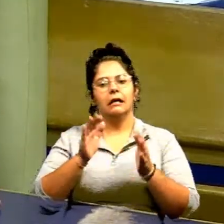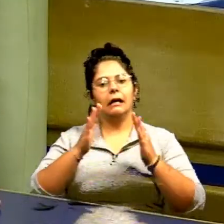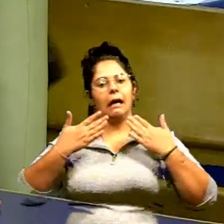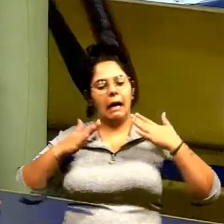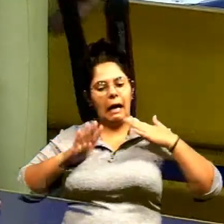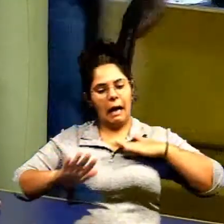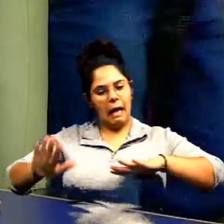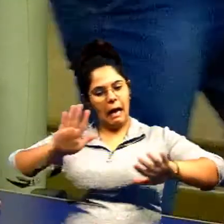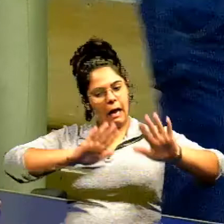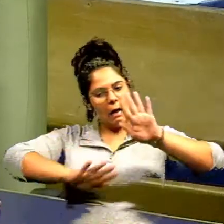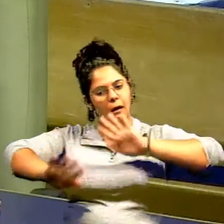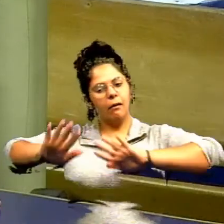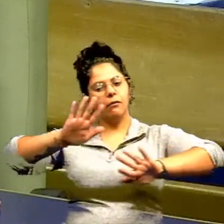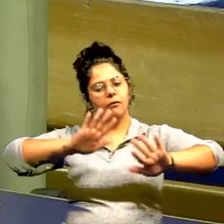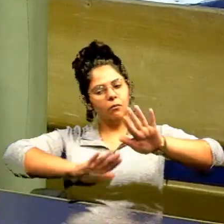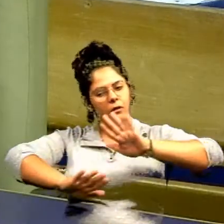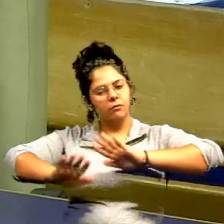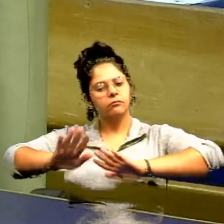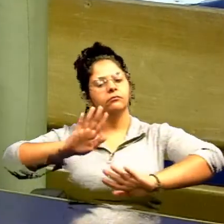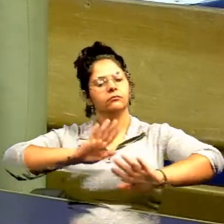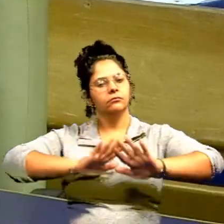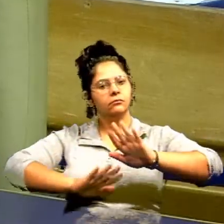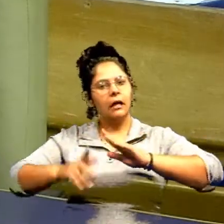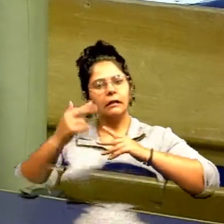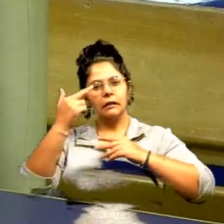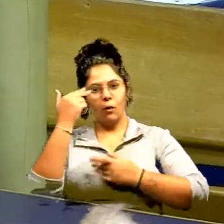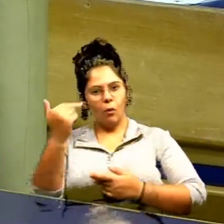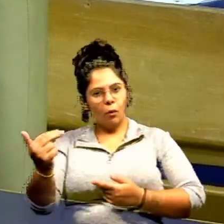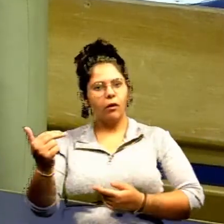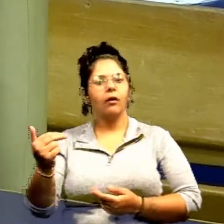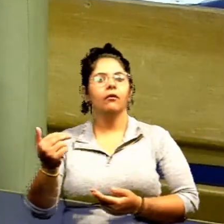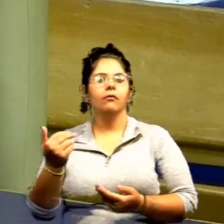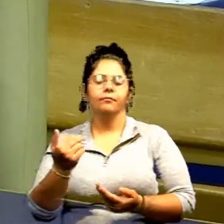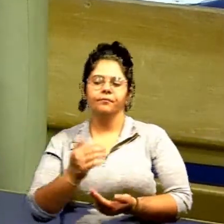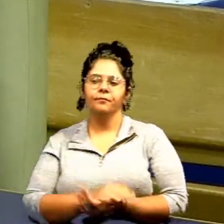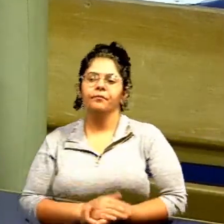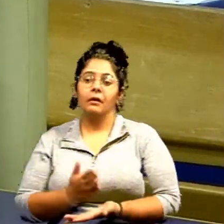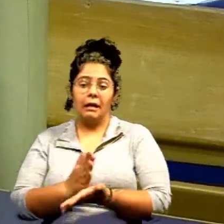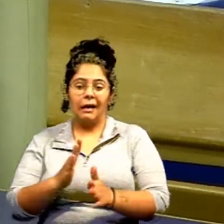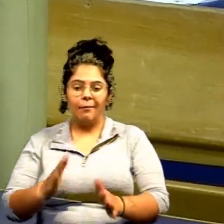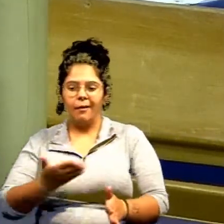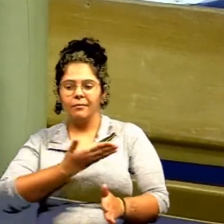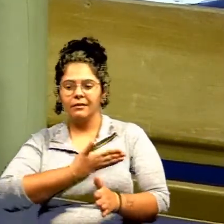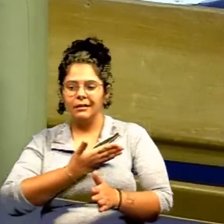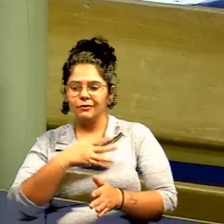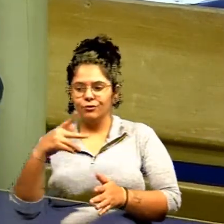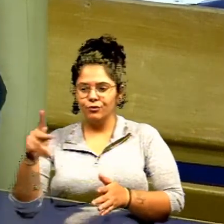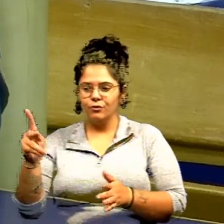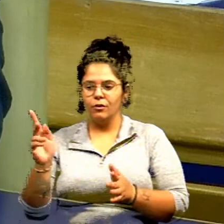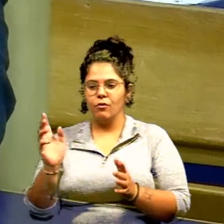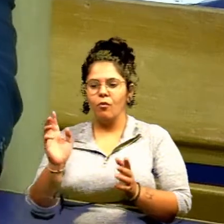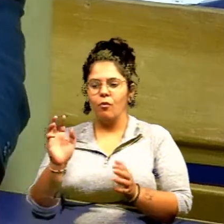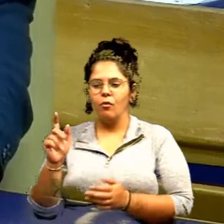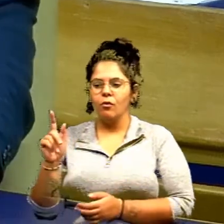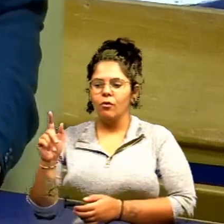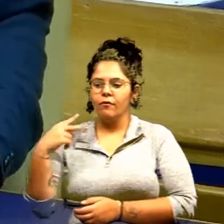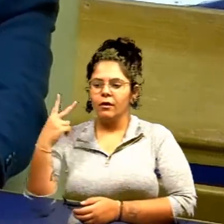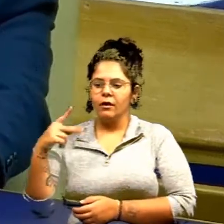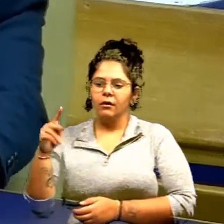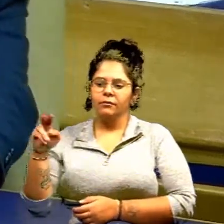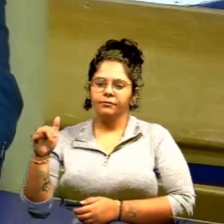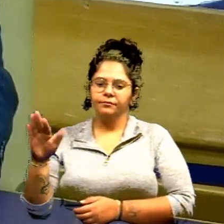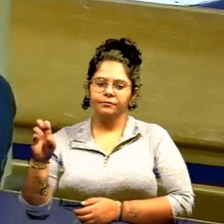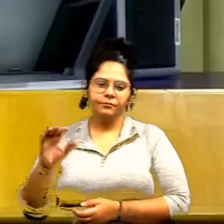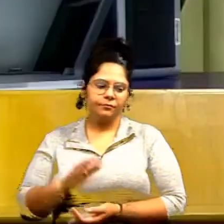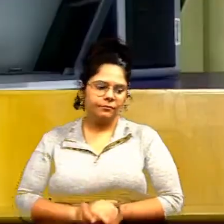reveja essa decisão sua de encerrar sua amizade com um gêntoma como é o Paulo Ortegal o que foi isso aí